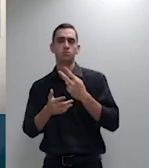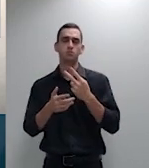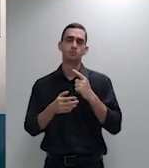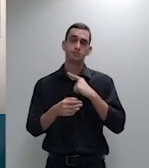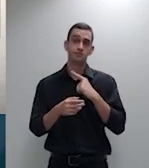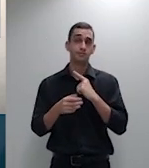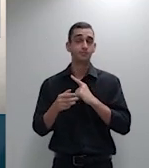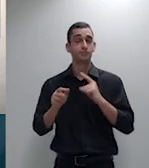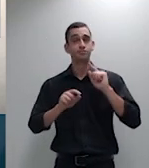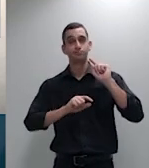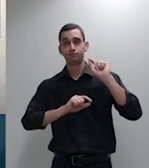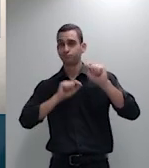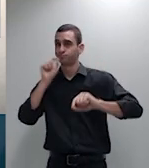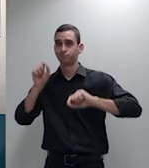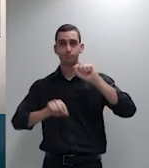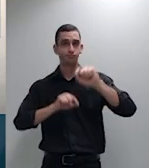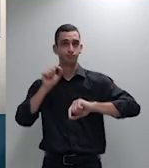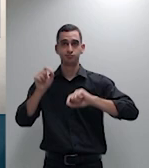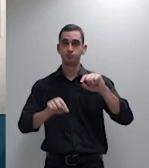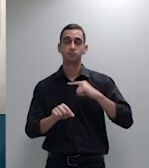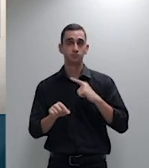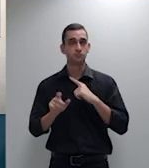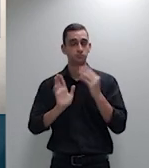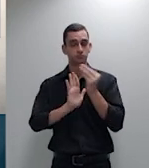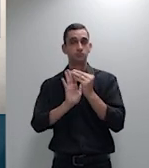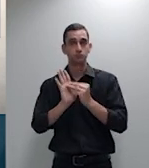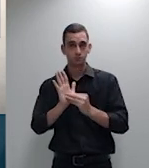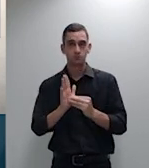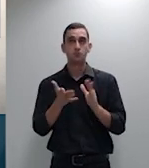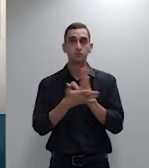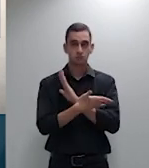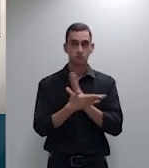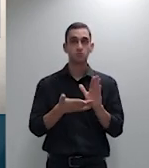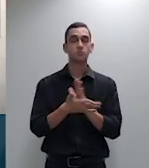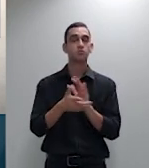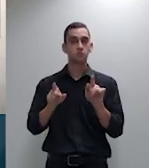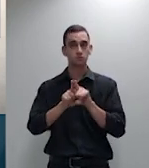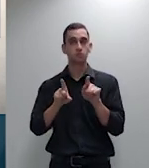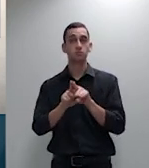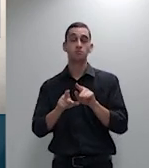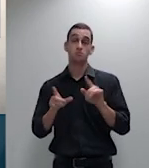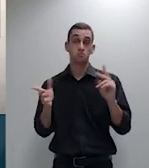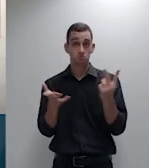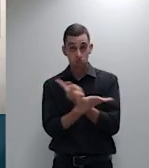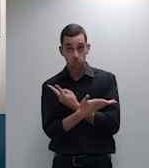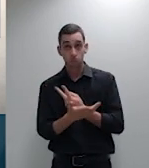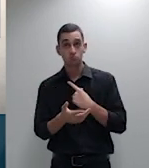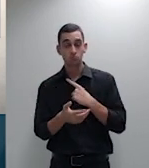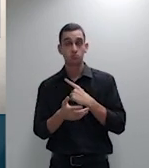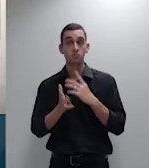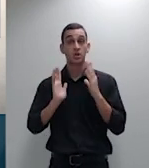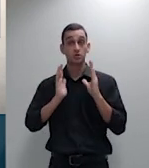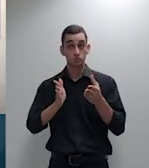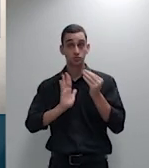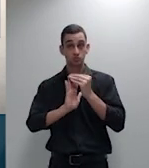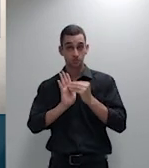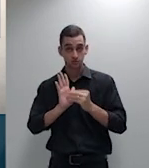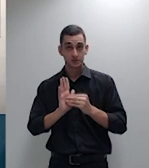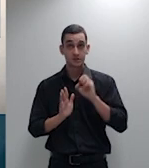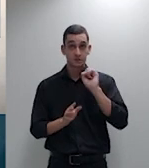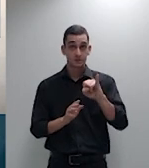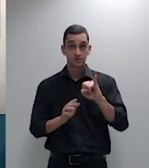naturalmente casuísticas e entende-se que essas circunstâncias se comprovadas por quem as alega